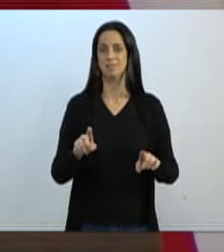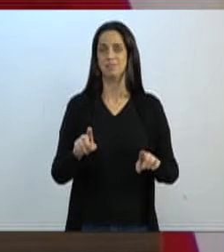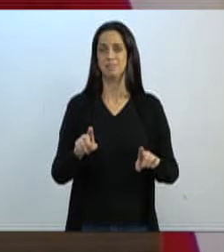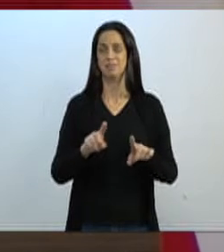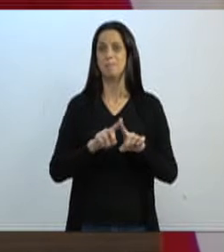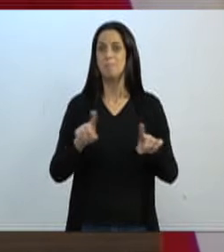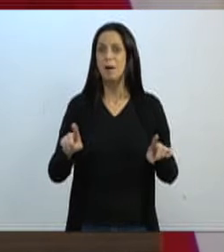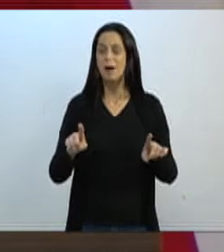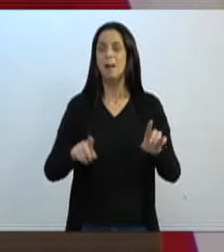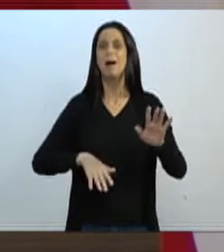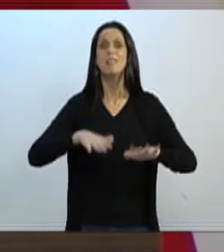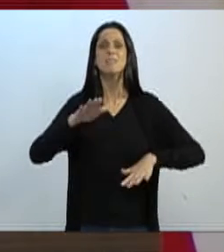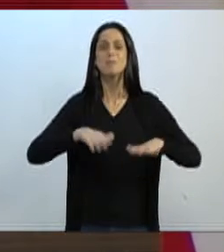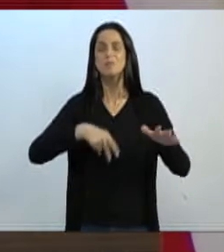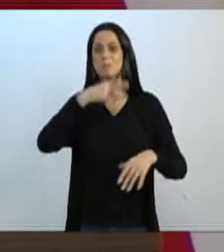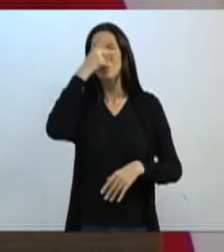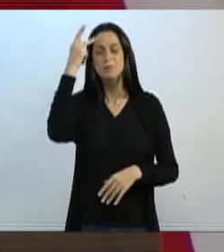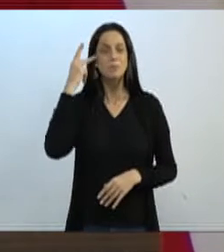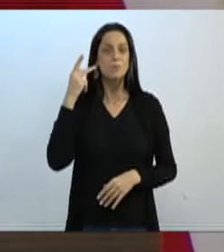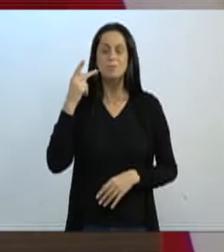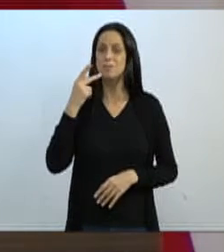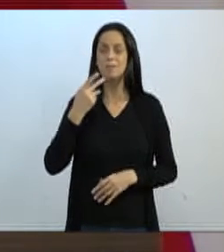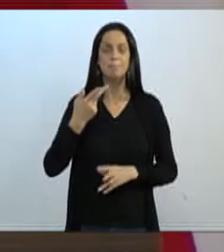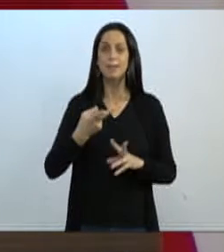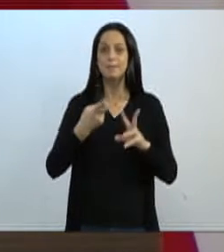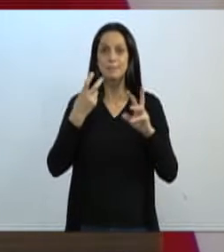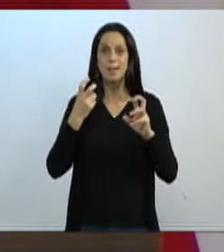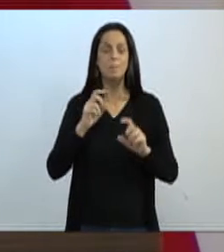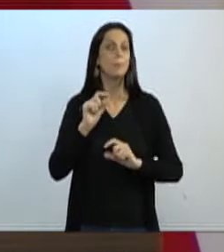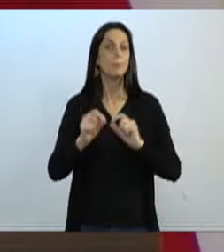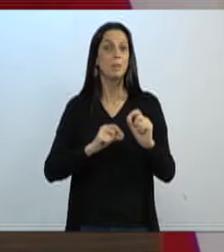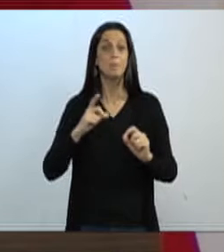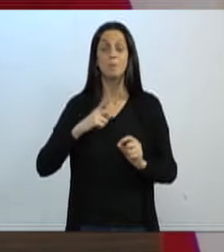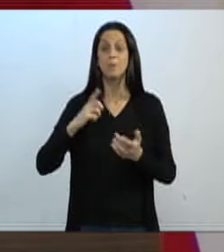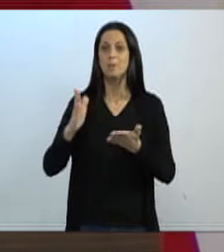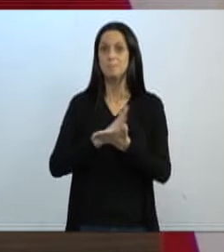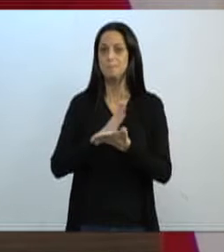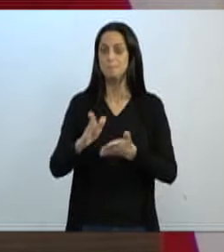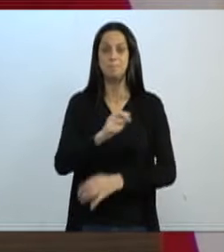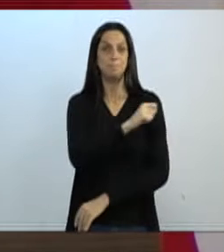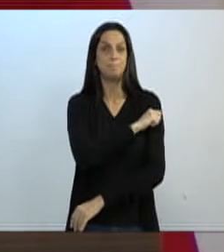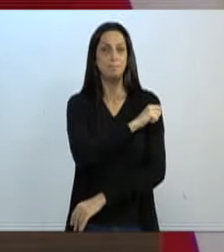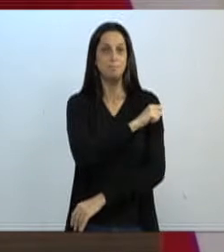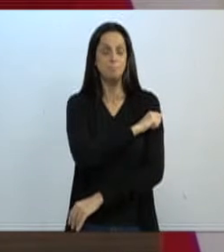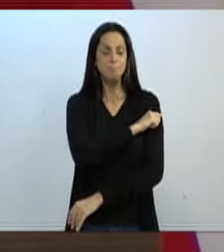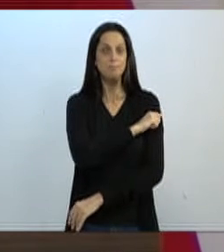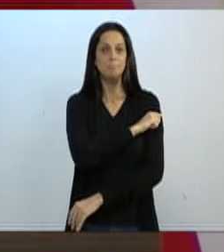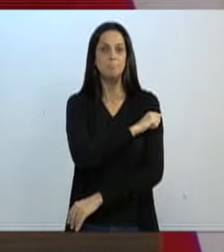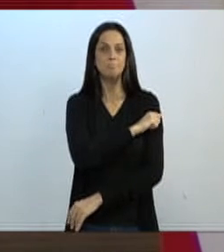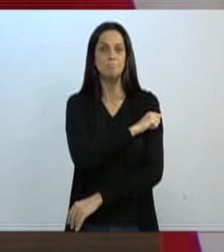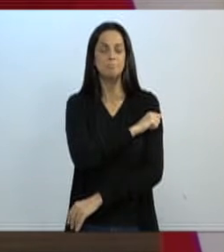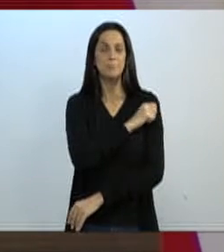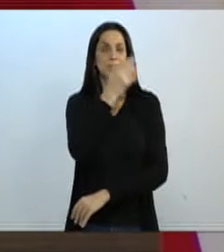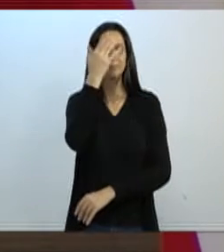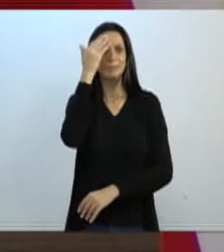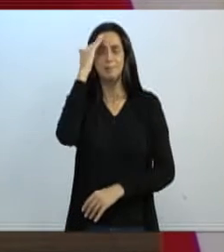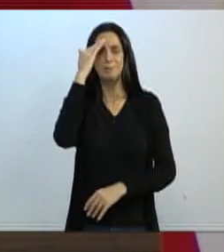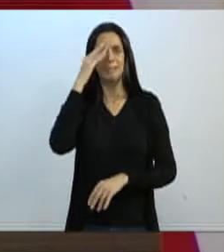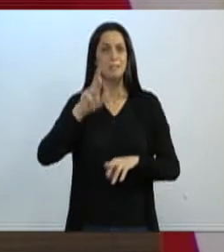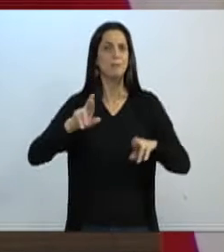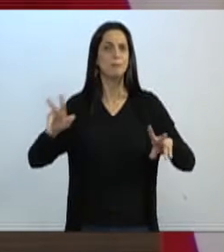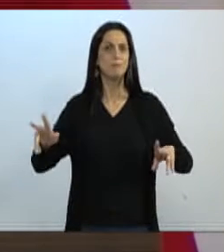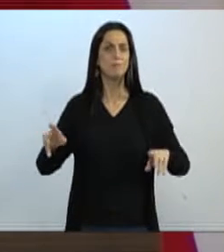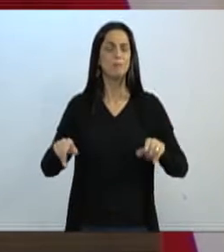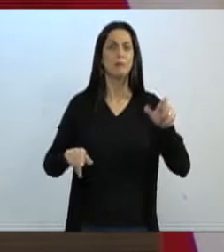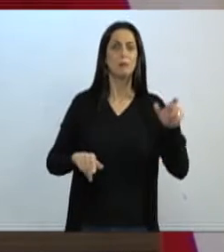acabam não vendo a importância de se tratar, porque tem alunos e tem pessoas que não sabem a diferença de uma mulher para